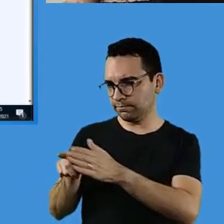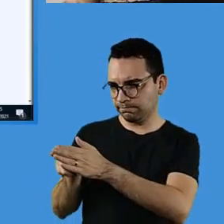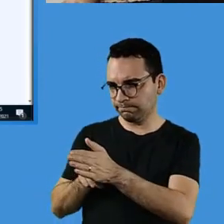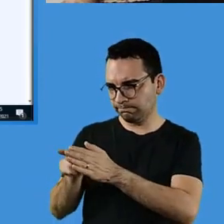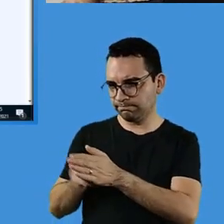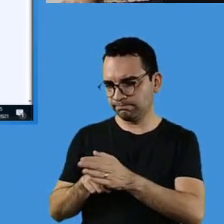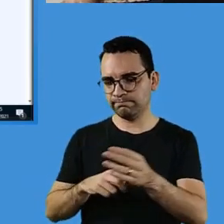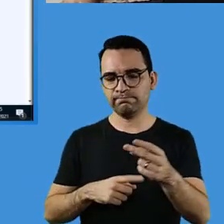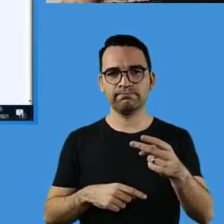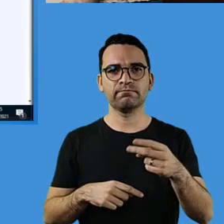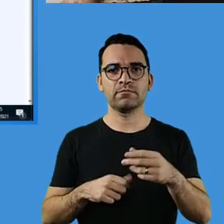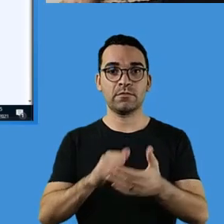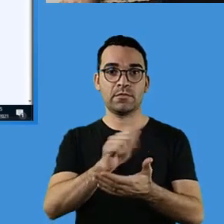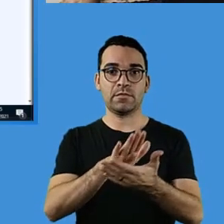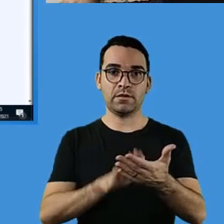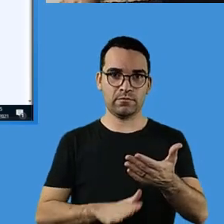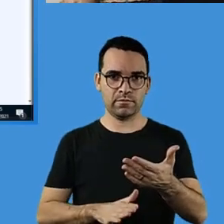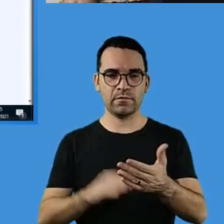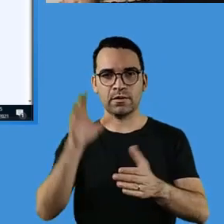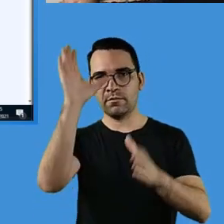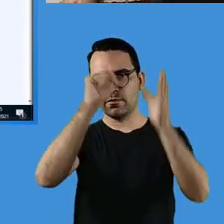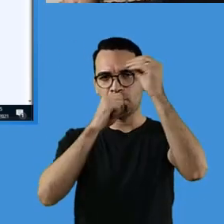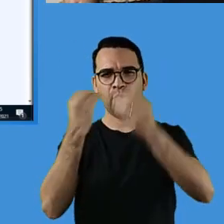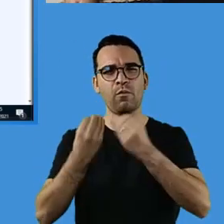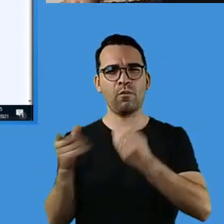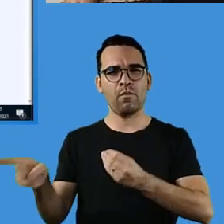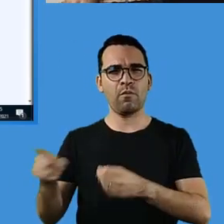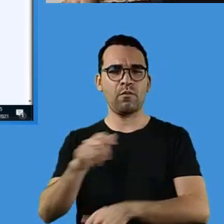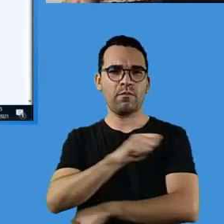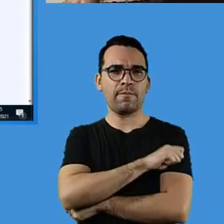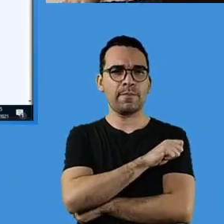atividades de verificação da aprendizagem,